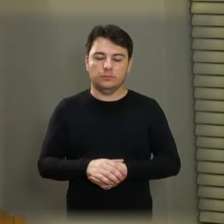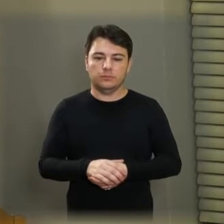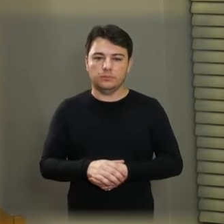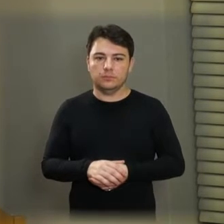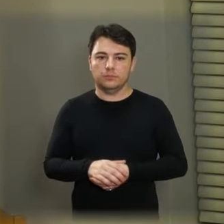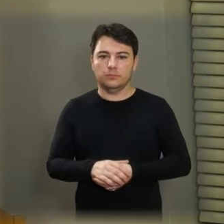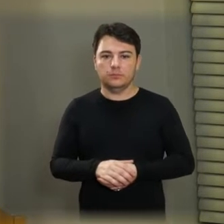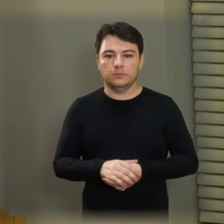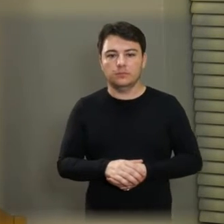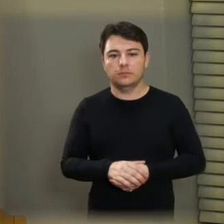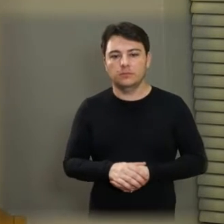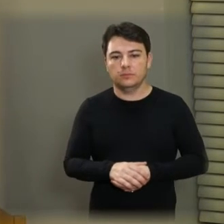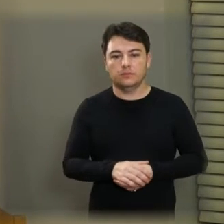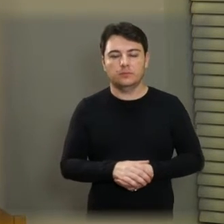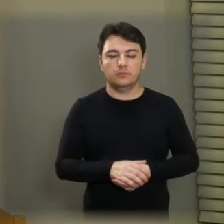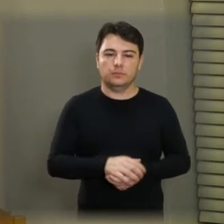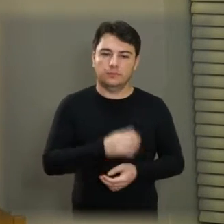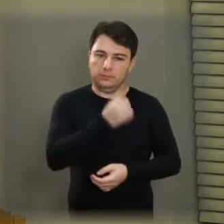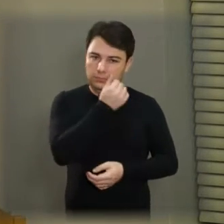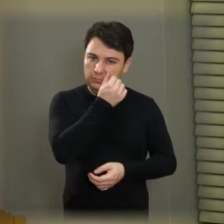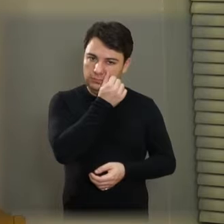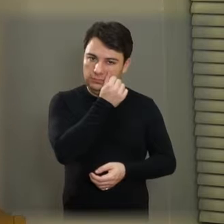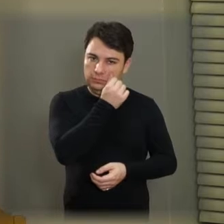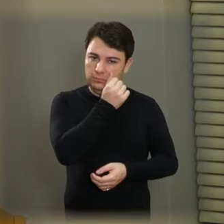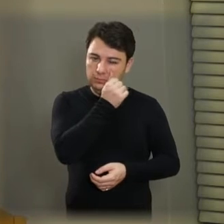sobre o centro de estabilização.